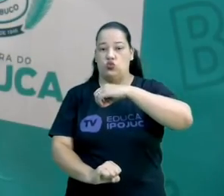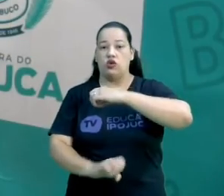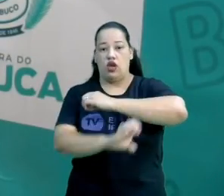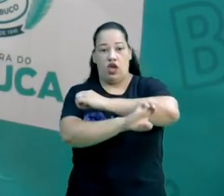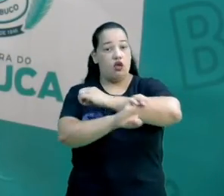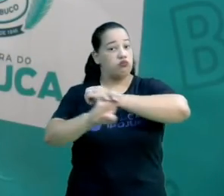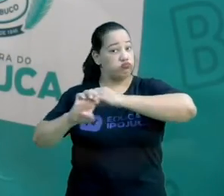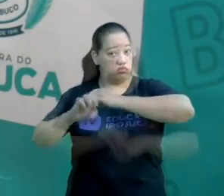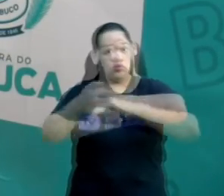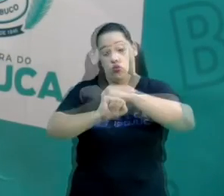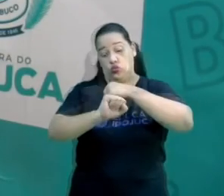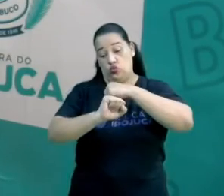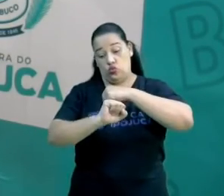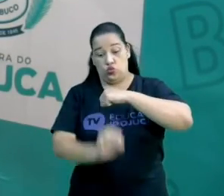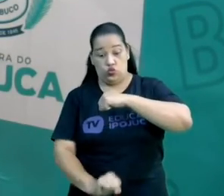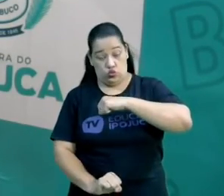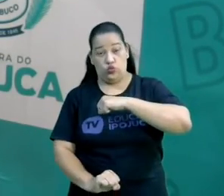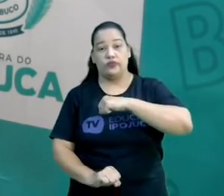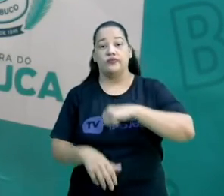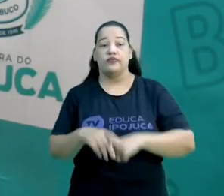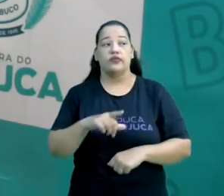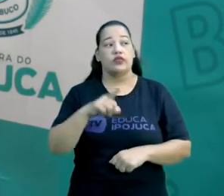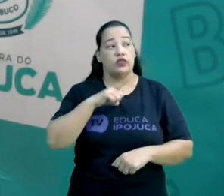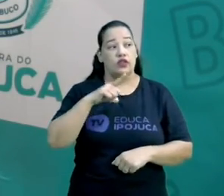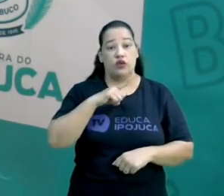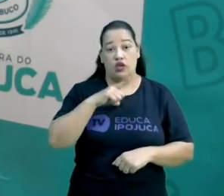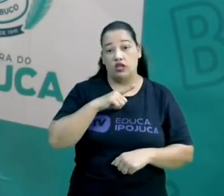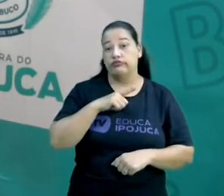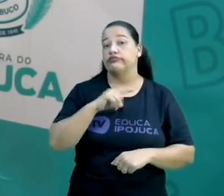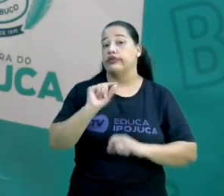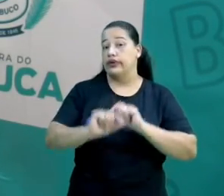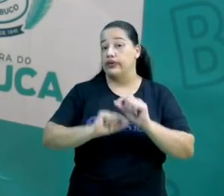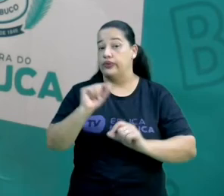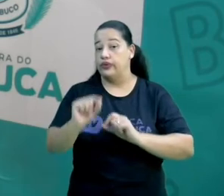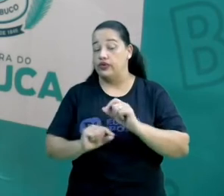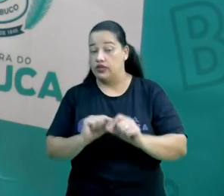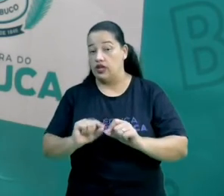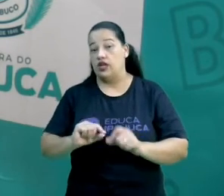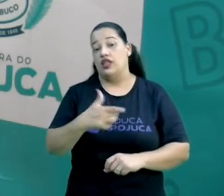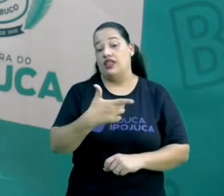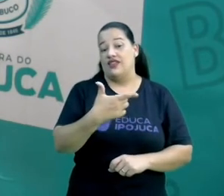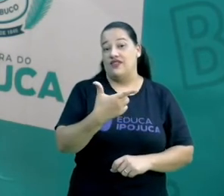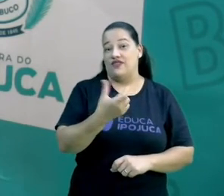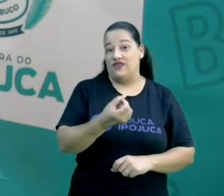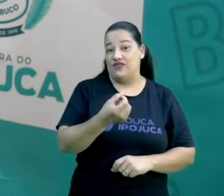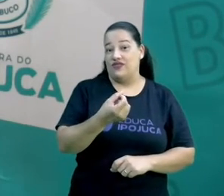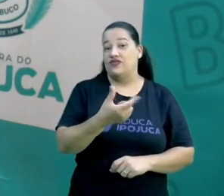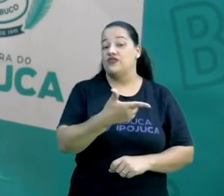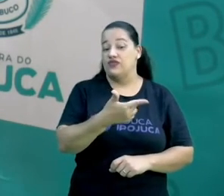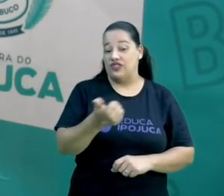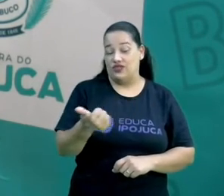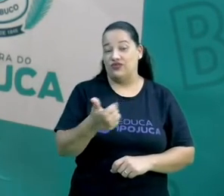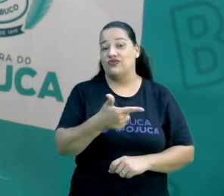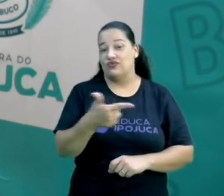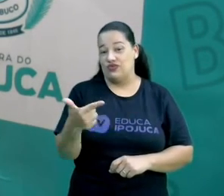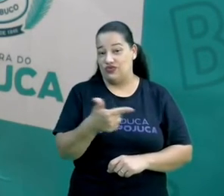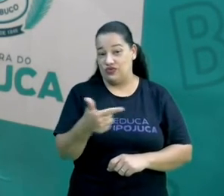parte do hemisfério sul. O verão começa entre o dia 21 e 22 de dezembro, gente. vendo?